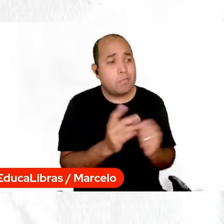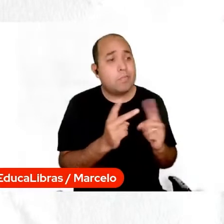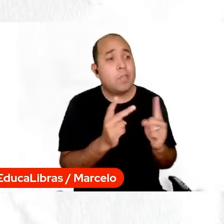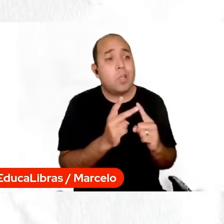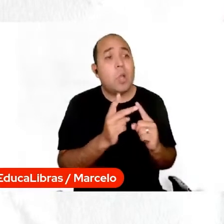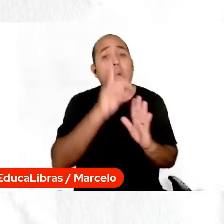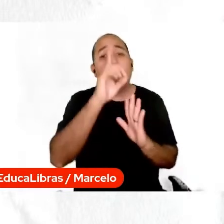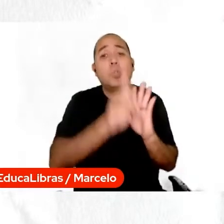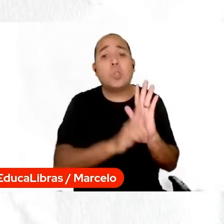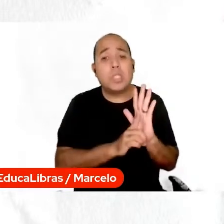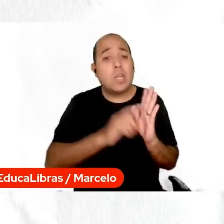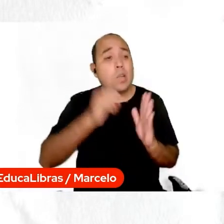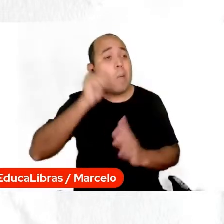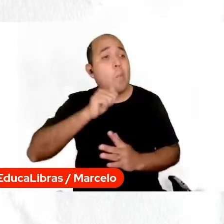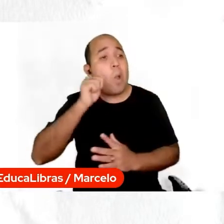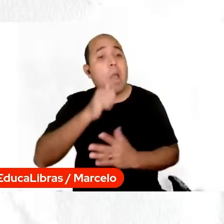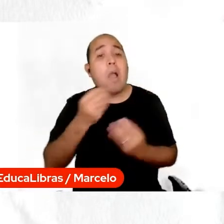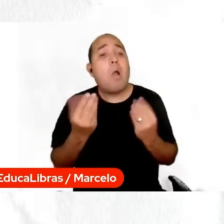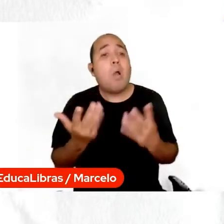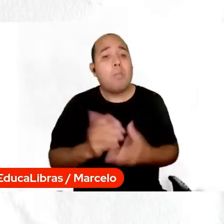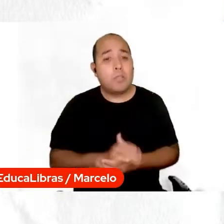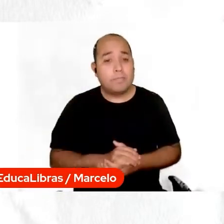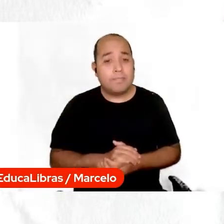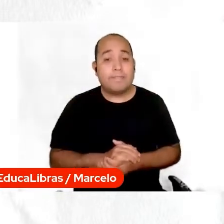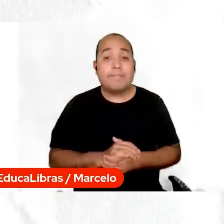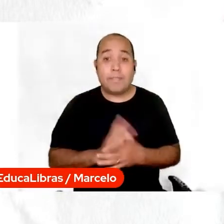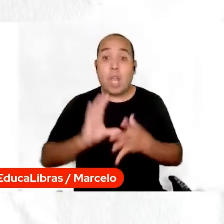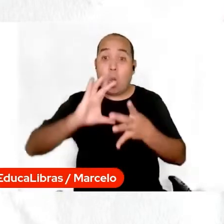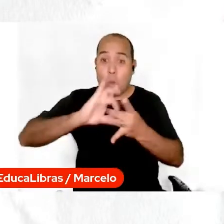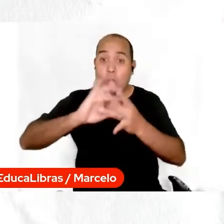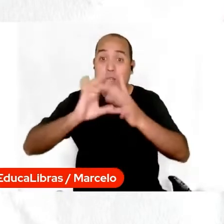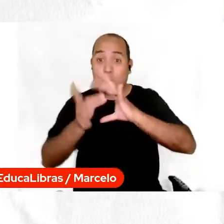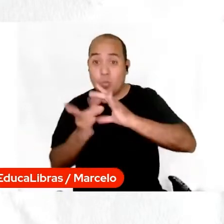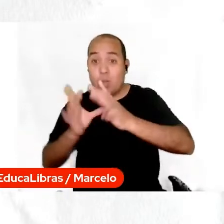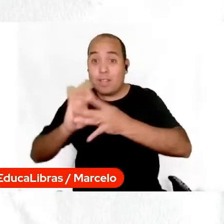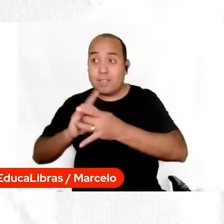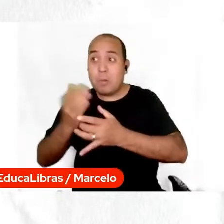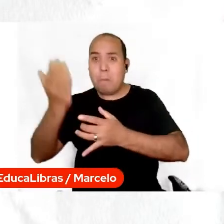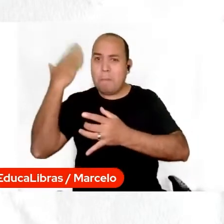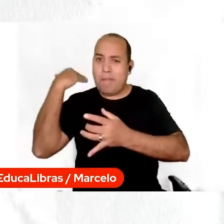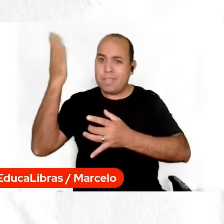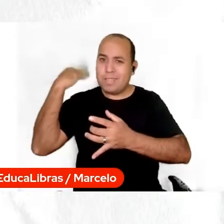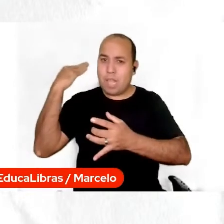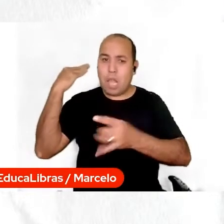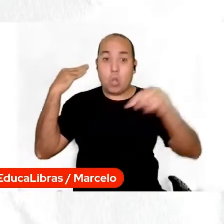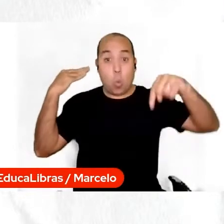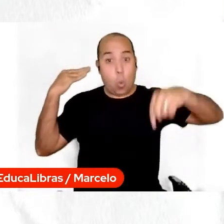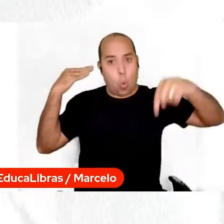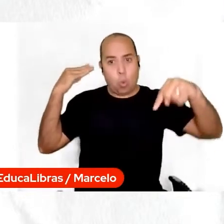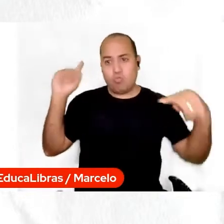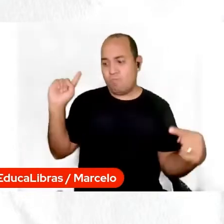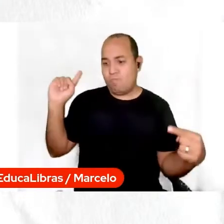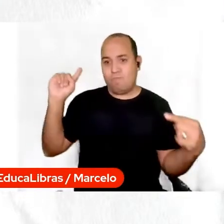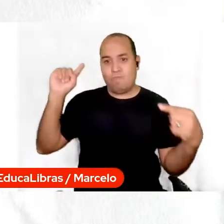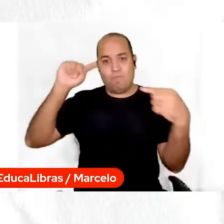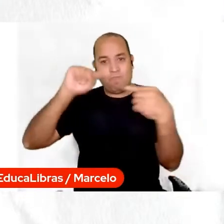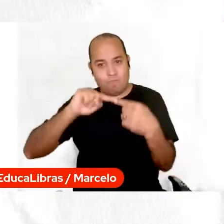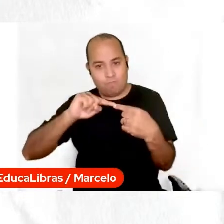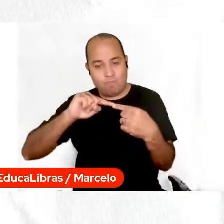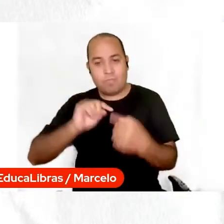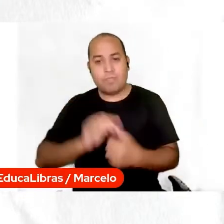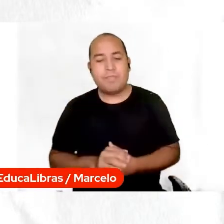direitos são e devem ser assegurados? E pensando também no lado de